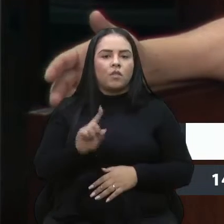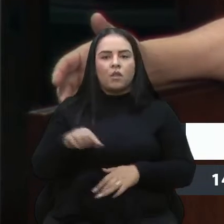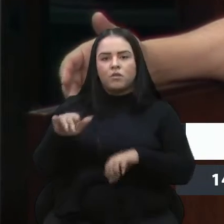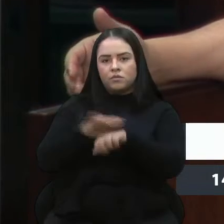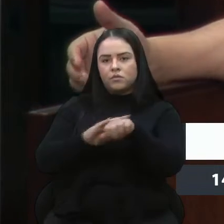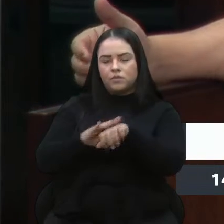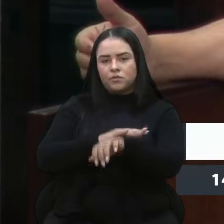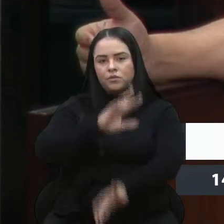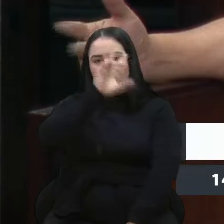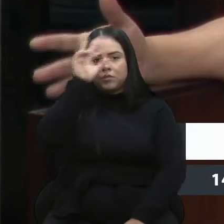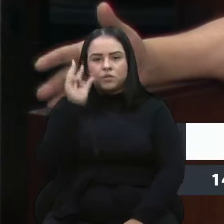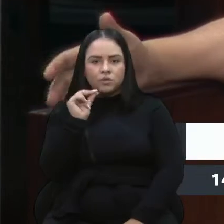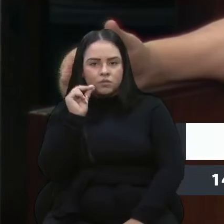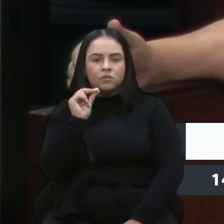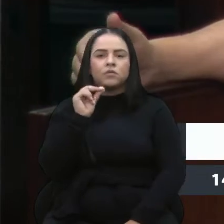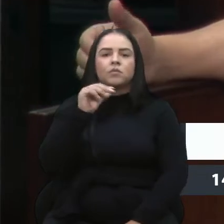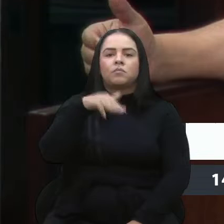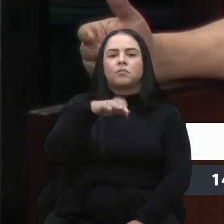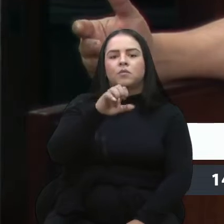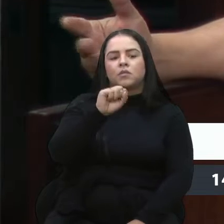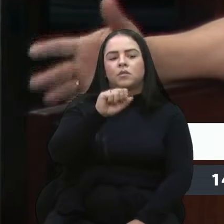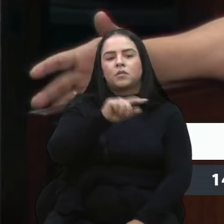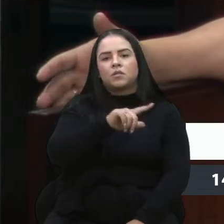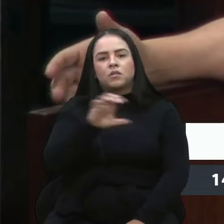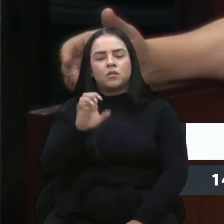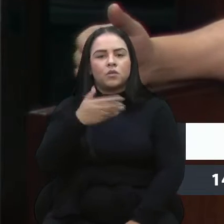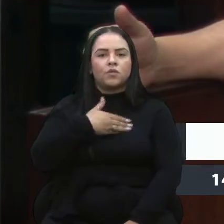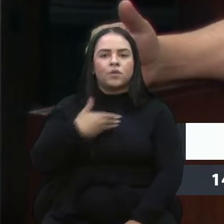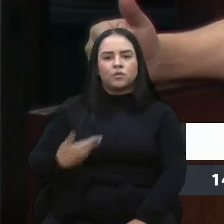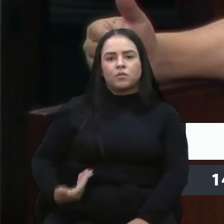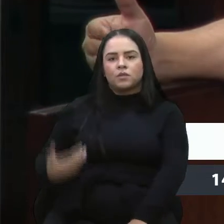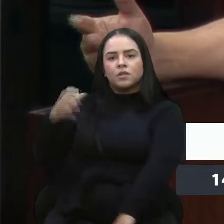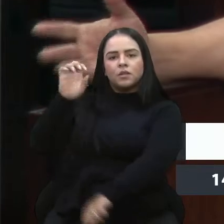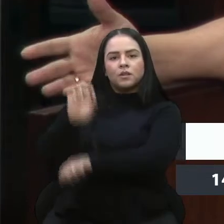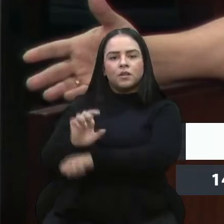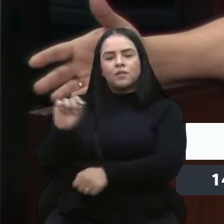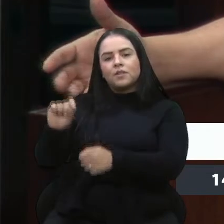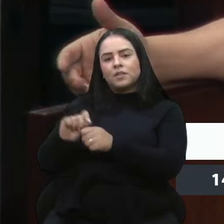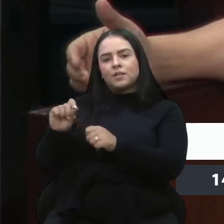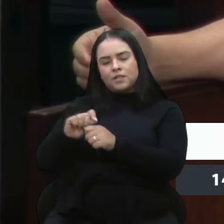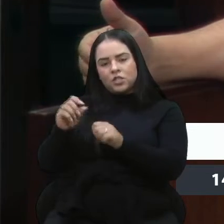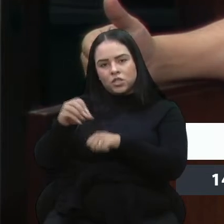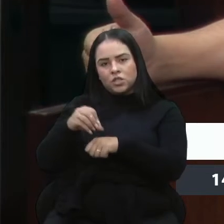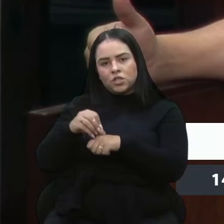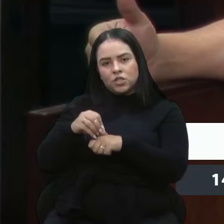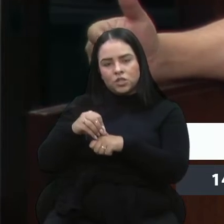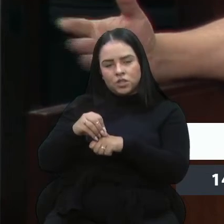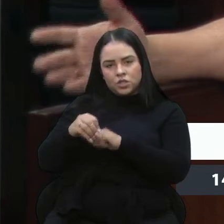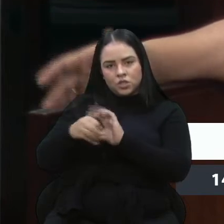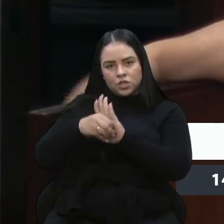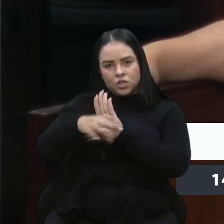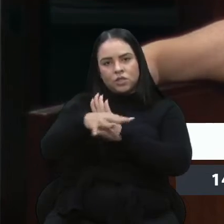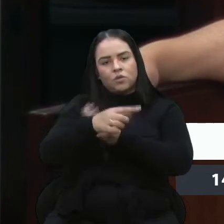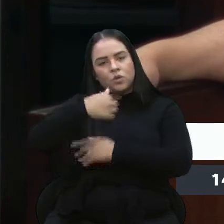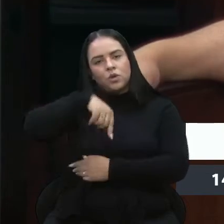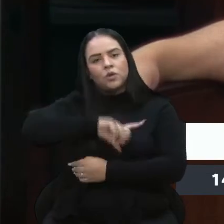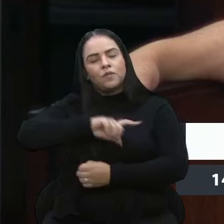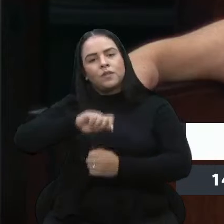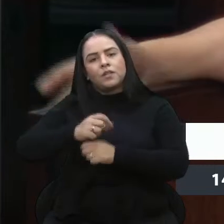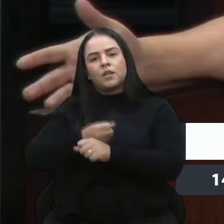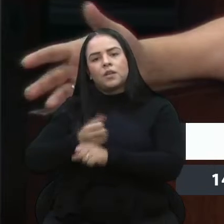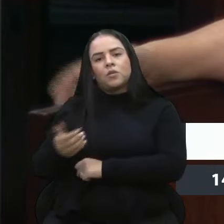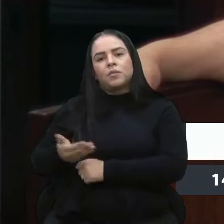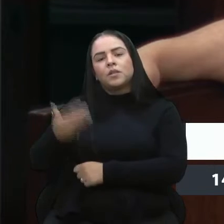prefeito, conversar com a Mesne, conversar com o governo do Estado, fazer a indicação que a gente já fez no ano passado, e tudo isso,